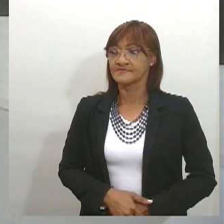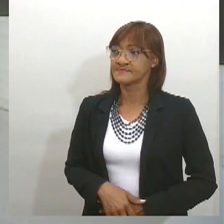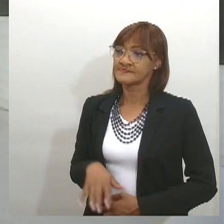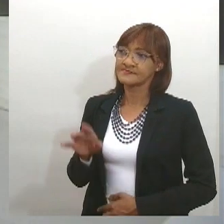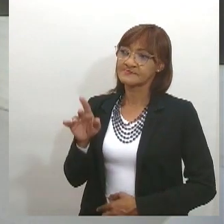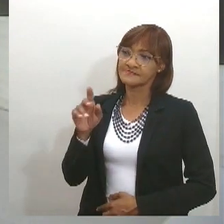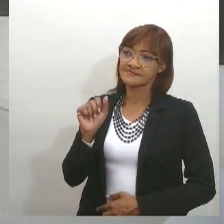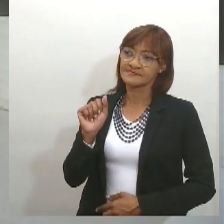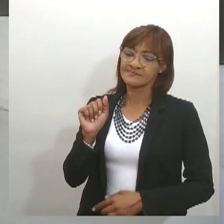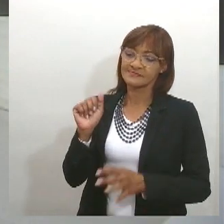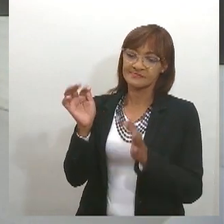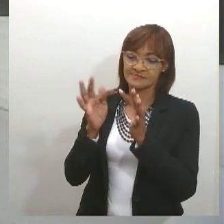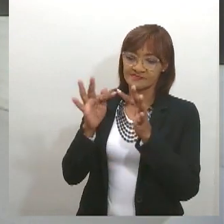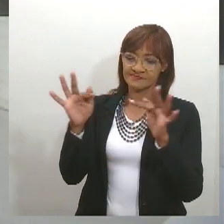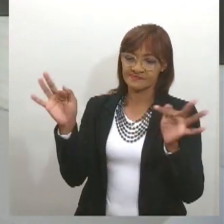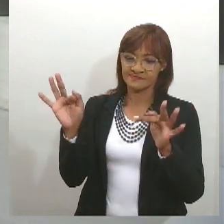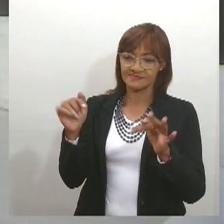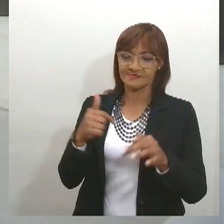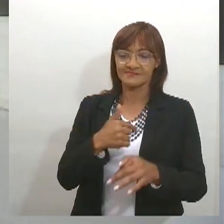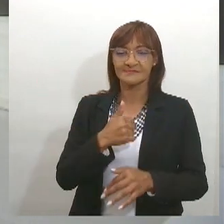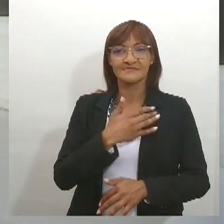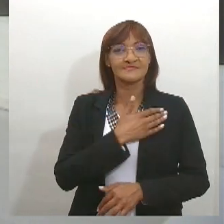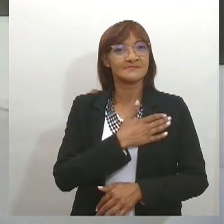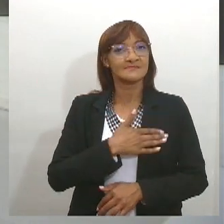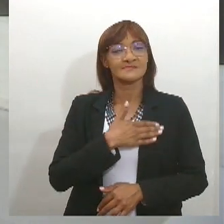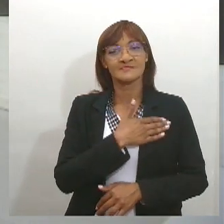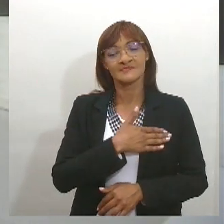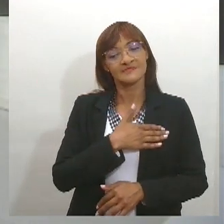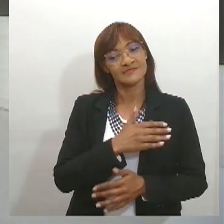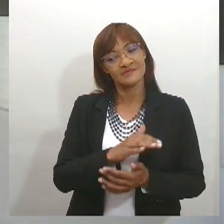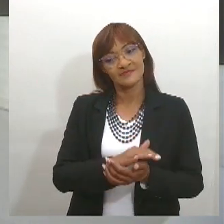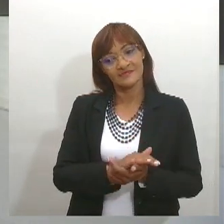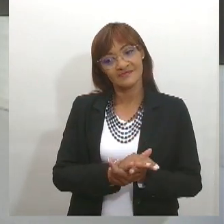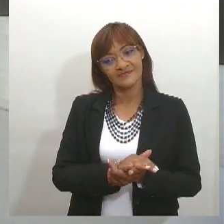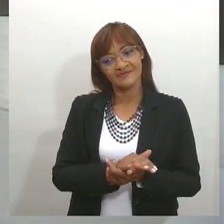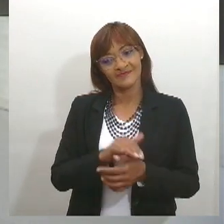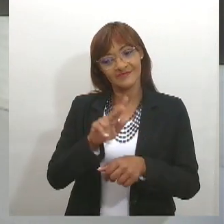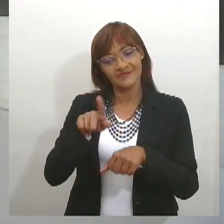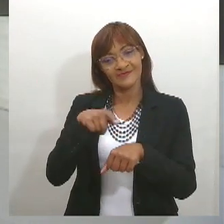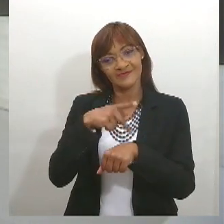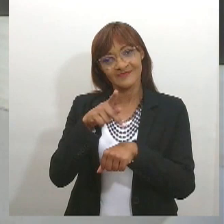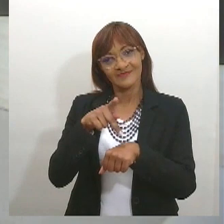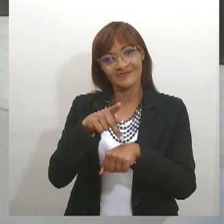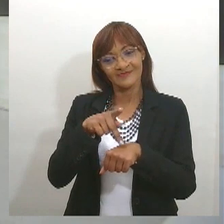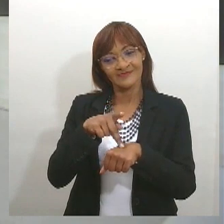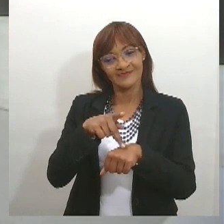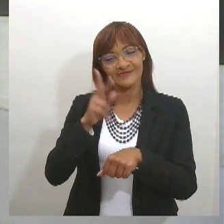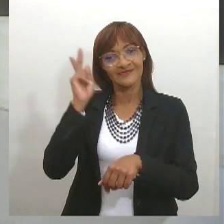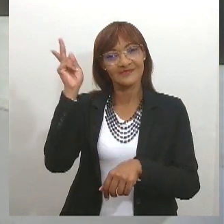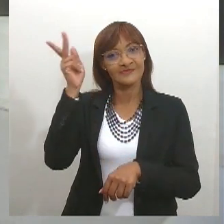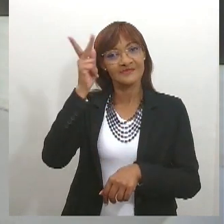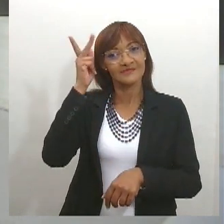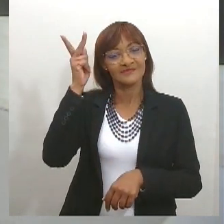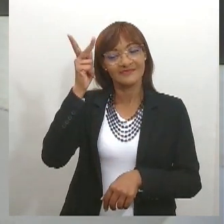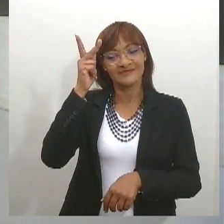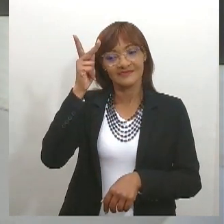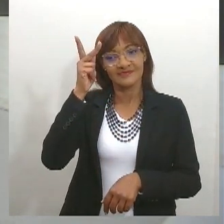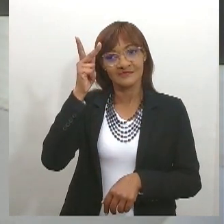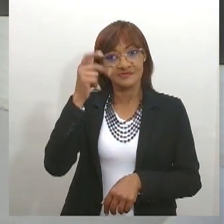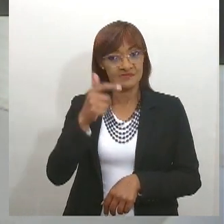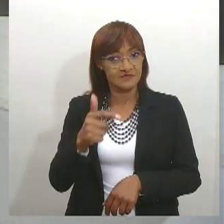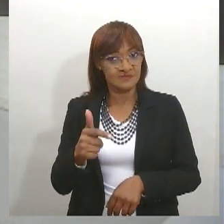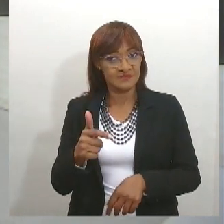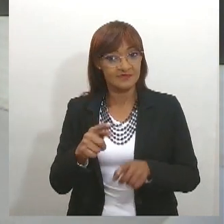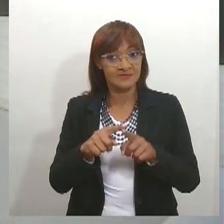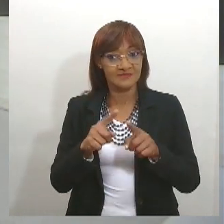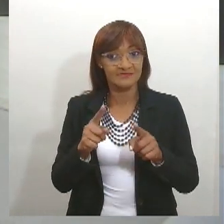muito, que diz assim, um país sem história e memória é um país fradado ao esquecimento. E